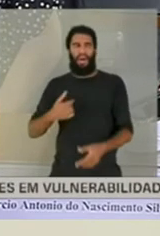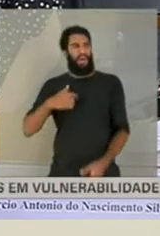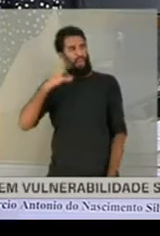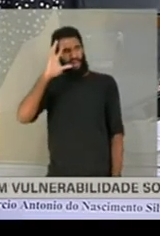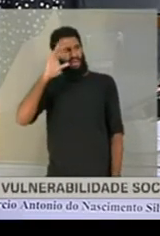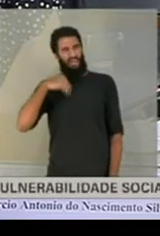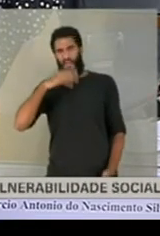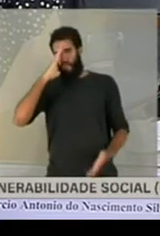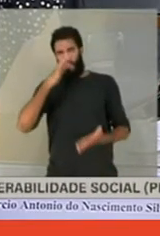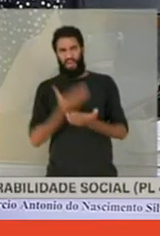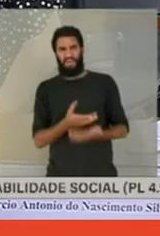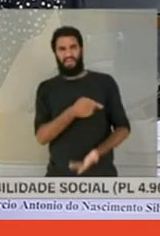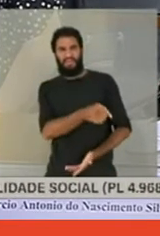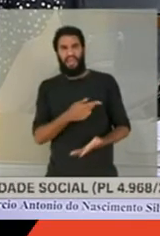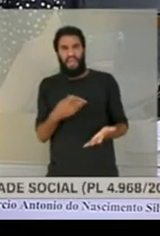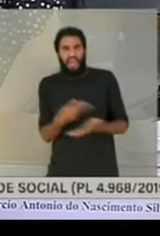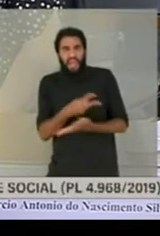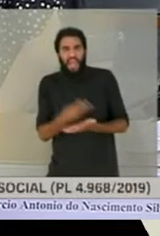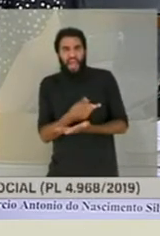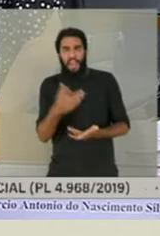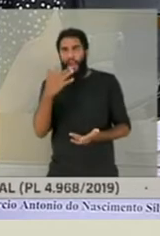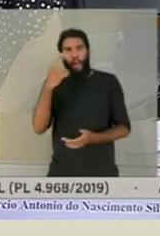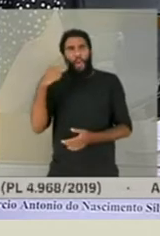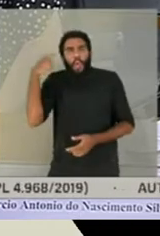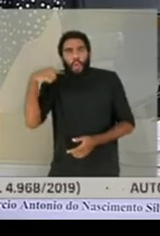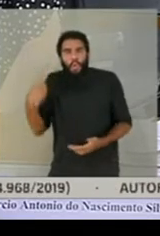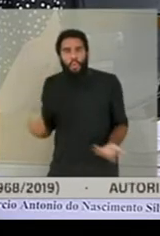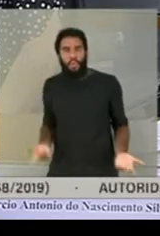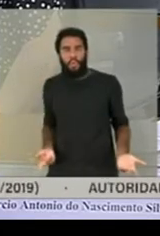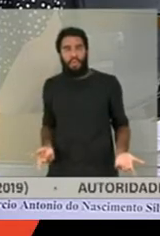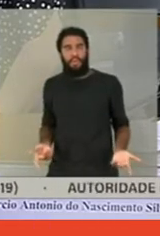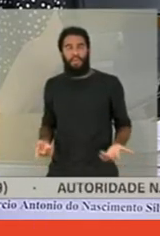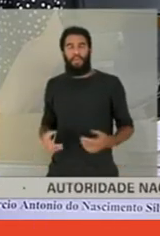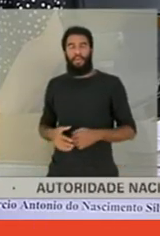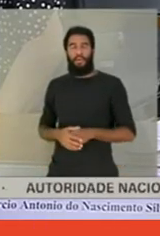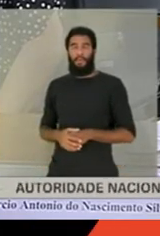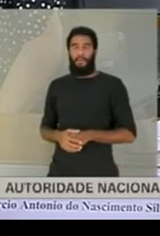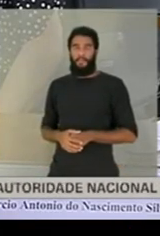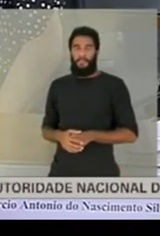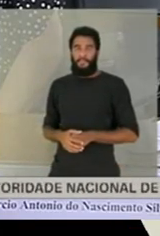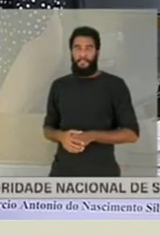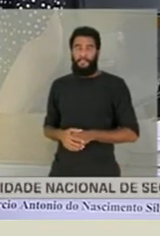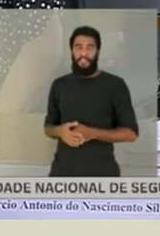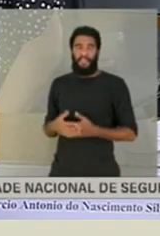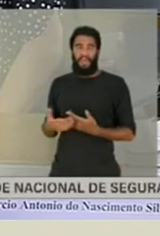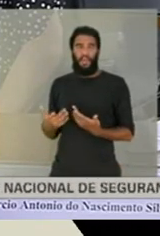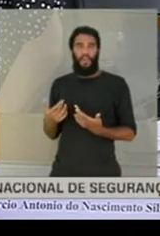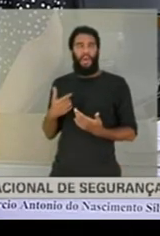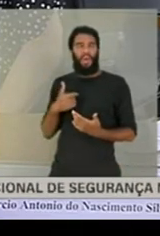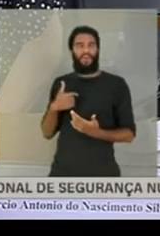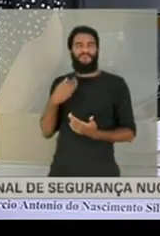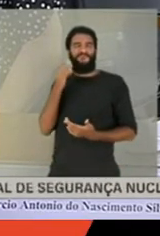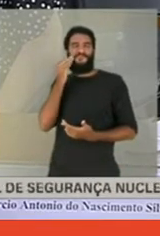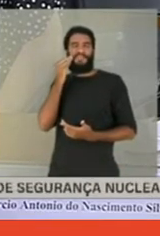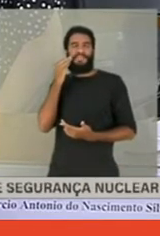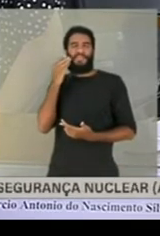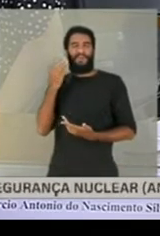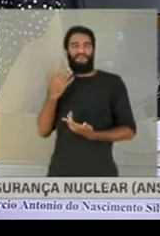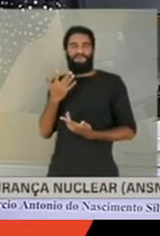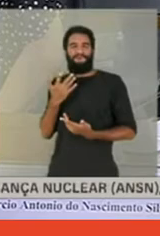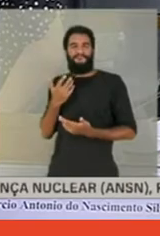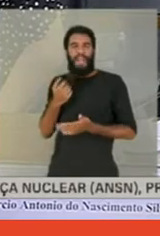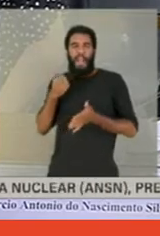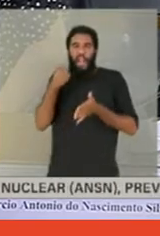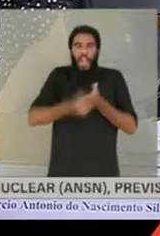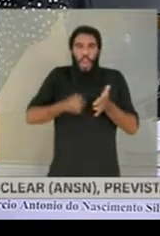estou acreditando, isso aí é muito irracional, muita maluquice, sabe, o meu ato ali, foi um ato de resistência, até por já estar